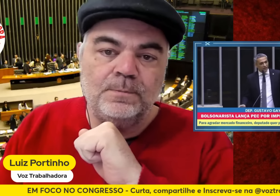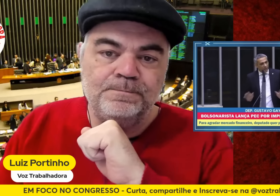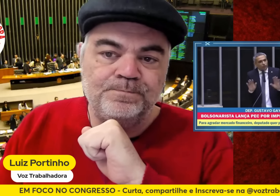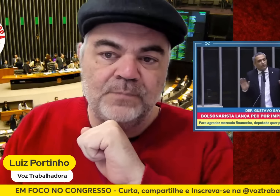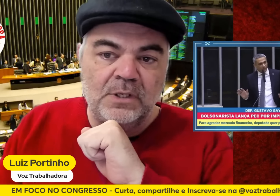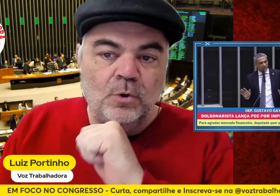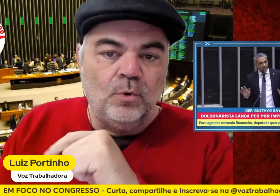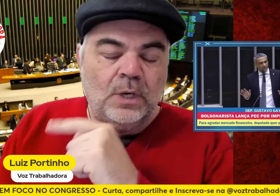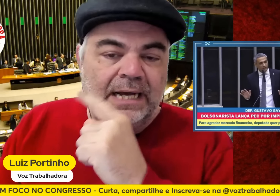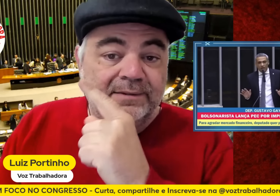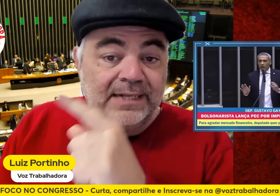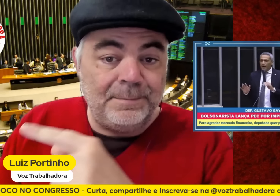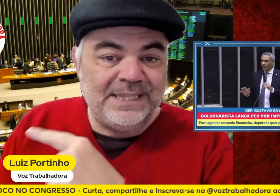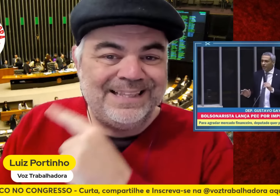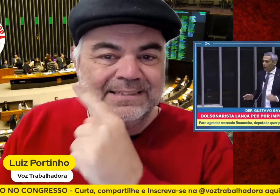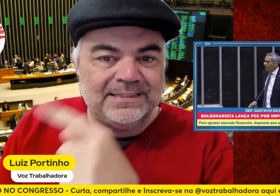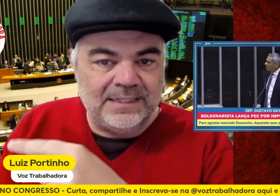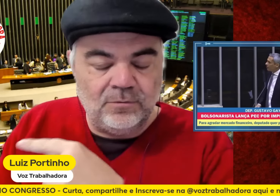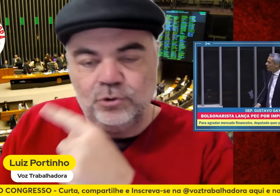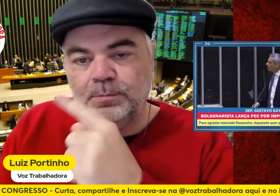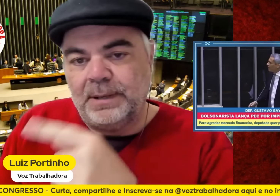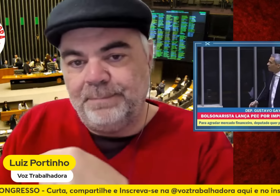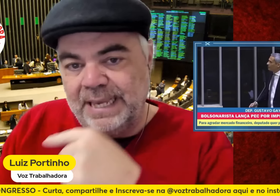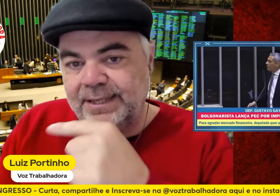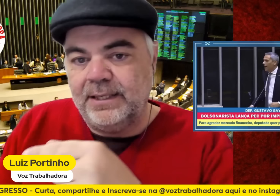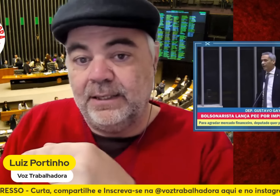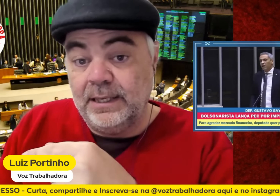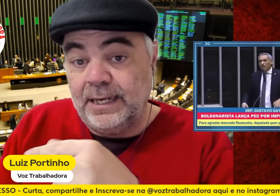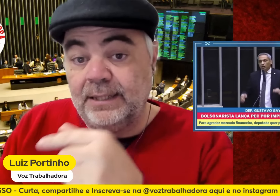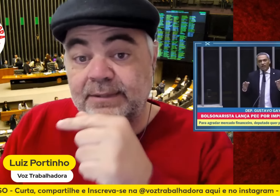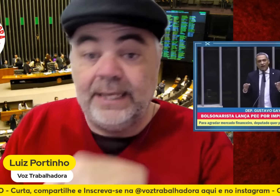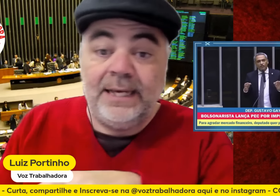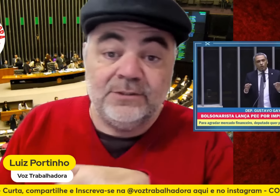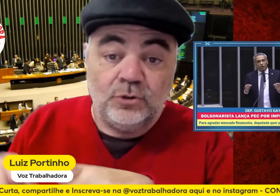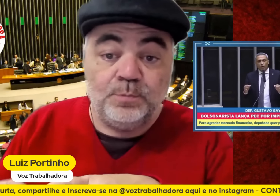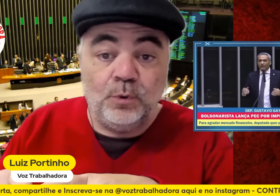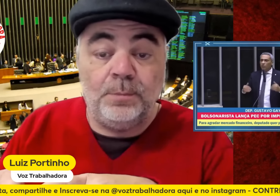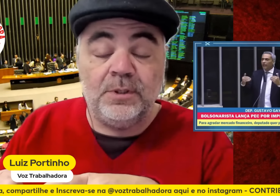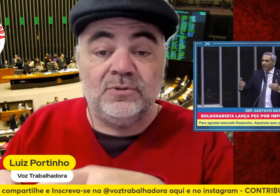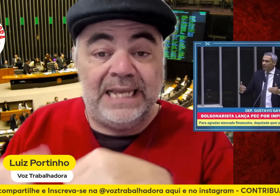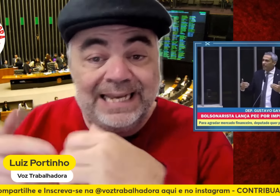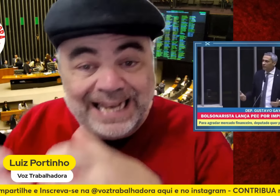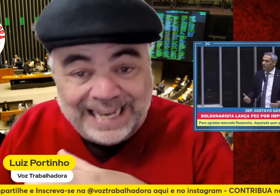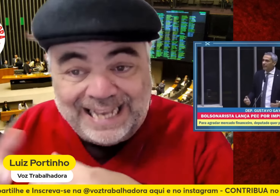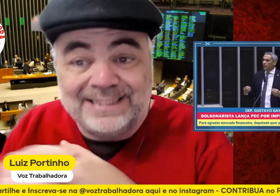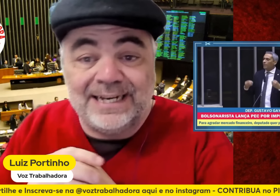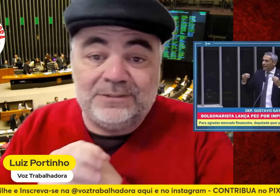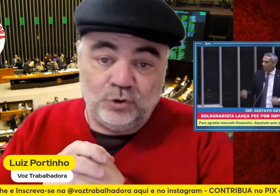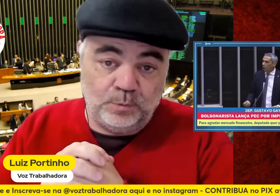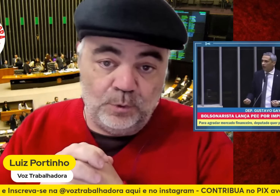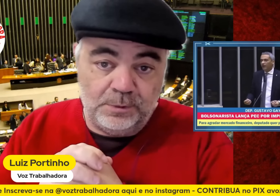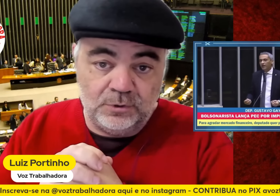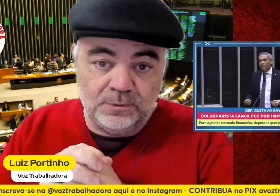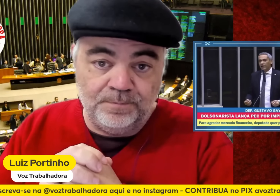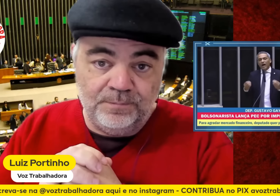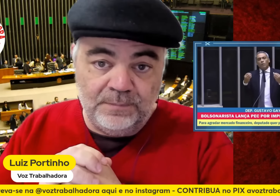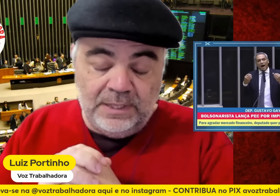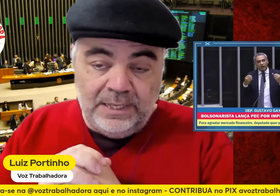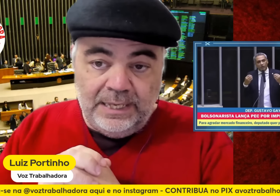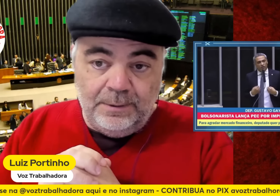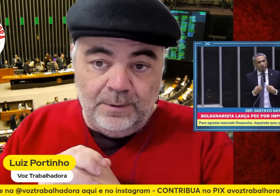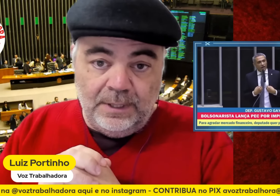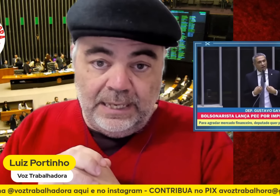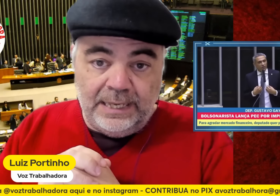ponto. A tramitação de uma PEC, ela tem gastos públicos, ela carreta gastos públicos,